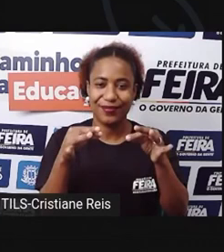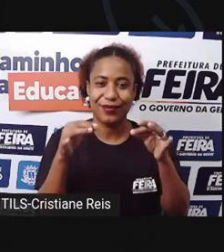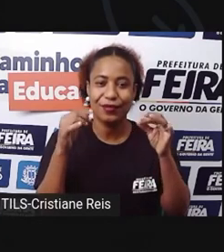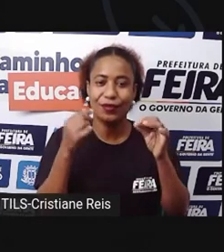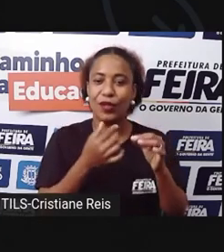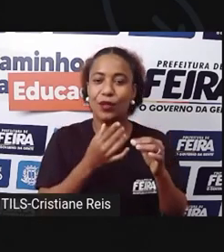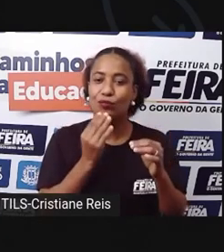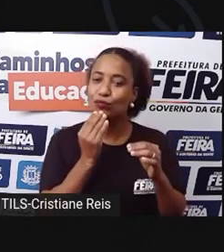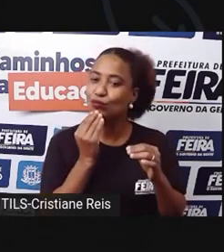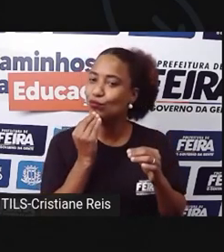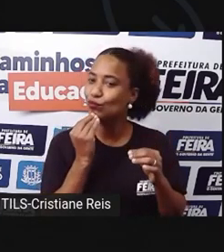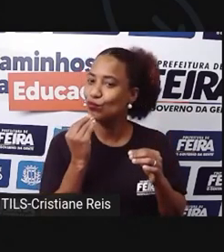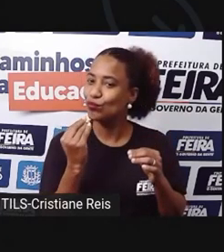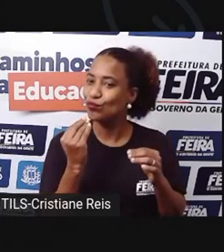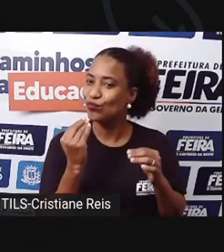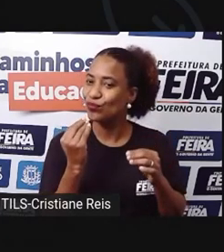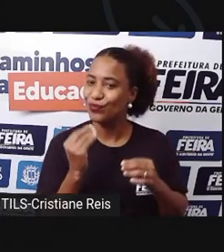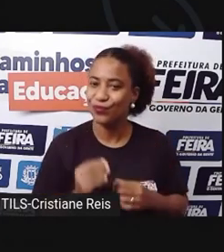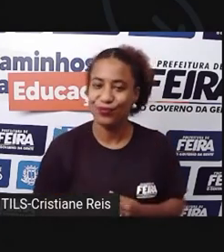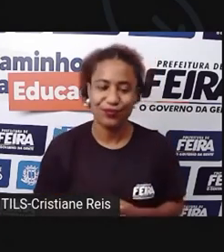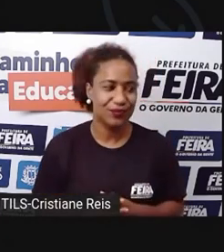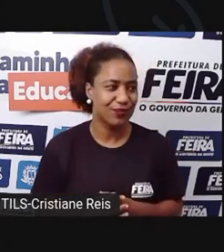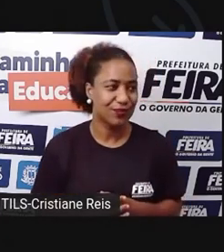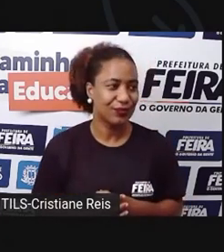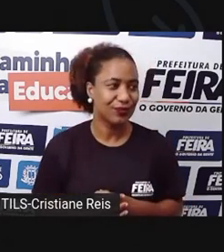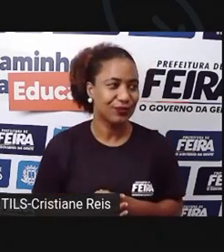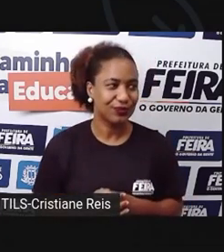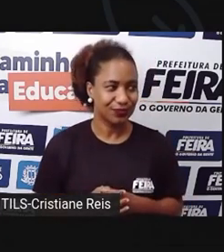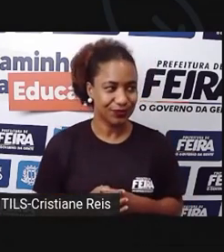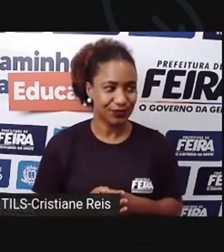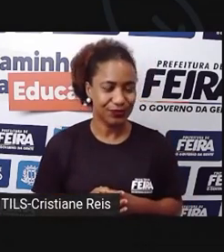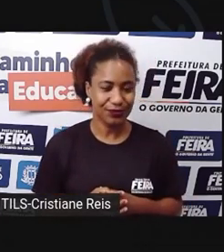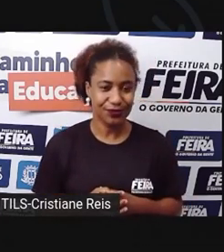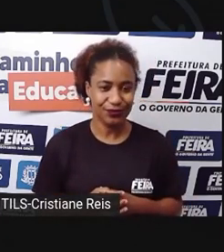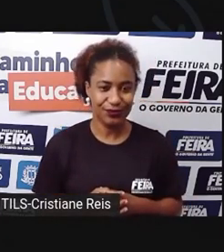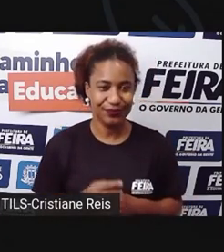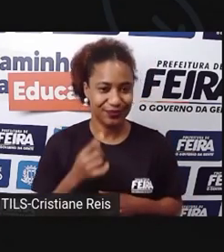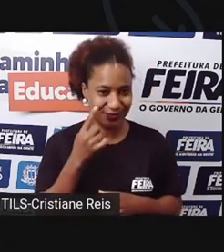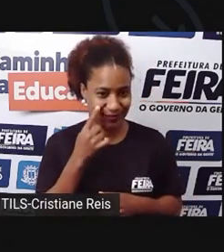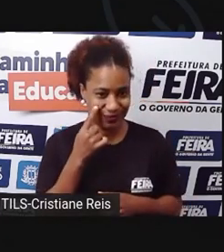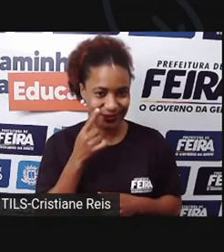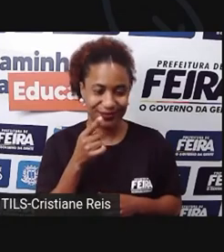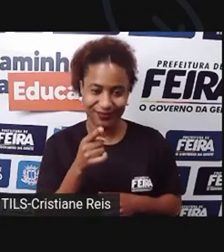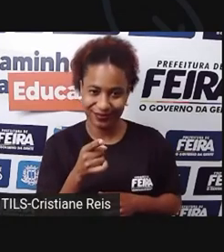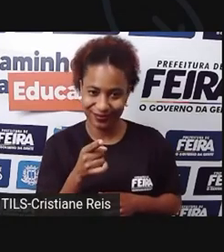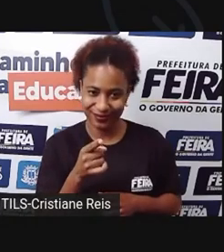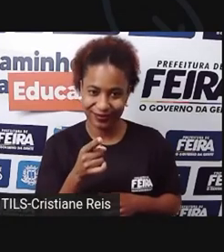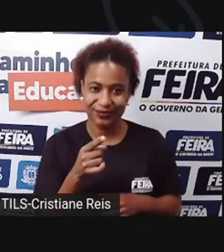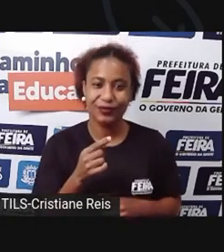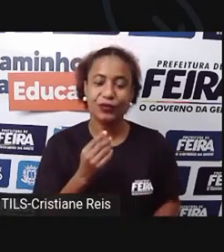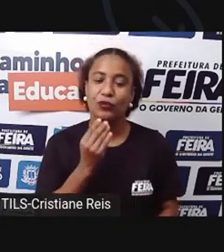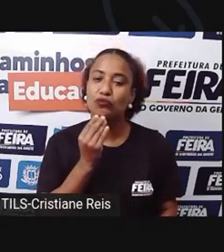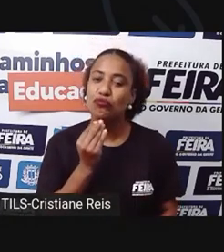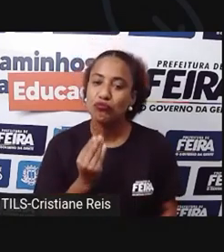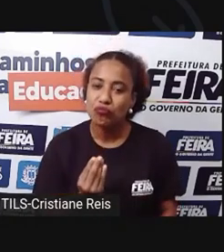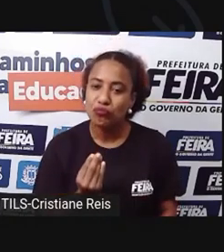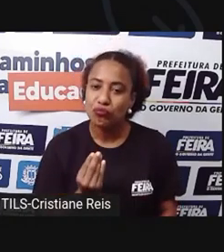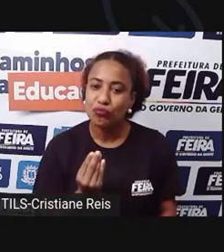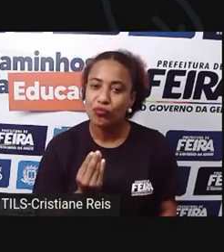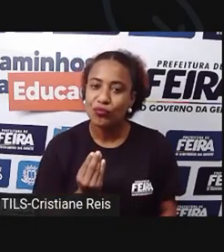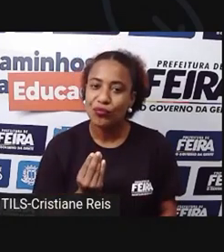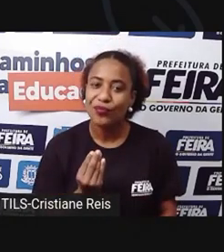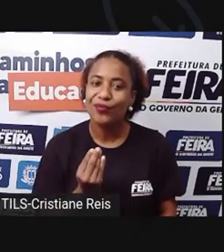queixinho dele. Deixa eu fazer aqui e mostrar pra vocês. Tão vendo o que a profecia? Ó, como é que tava? Tava assim, a